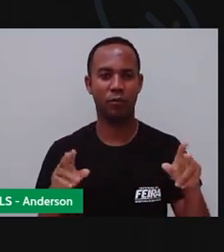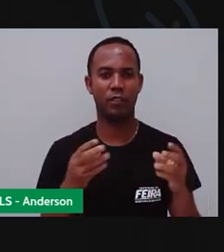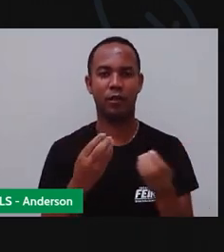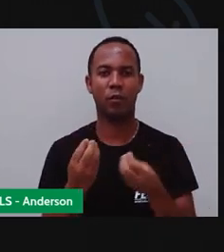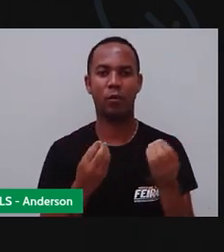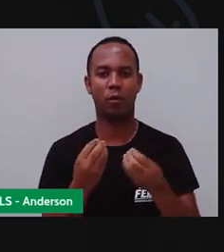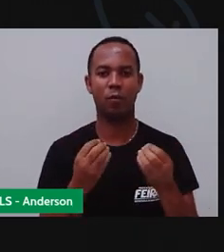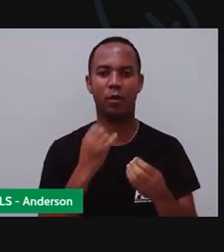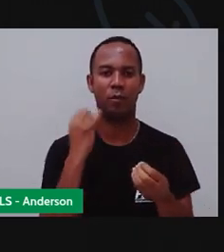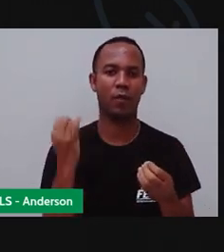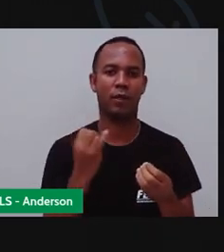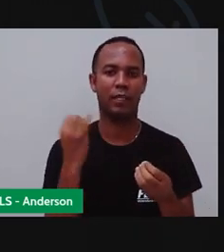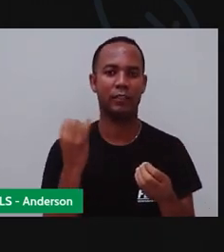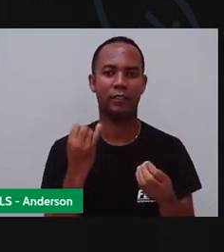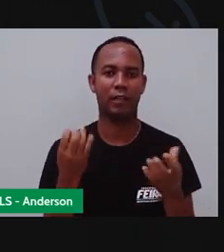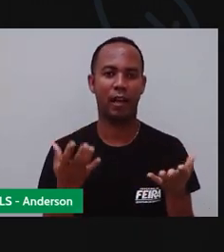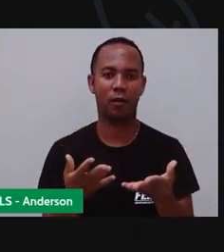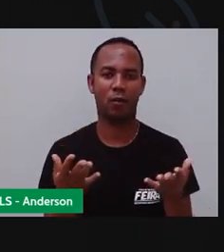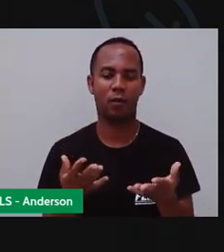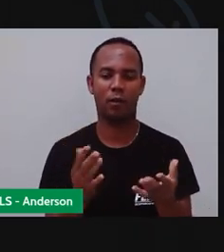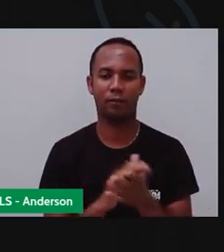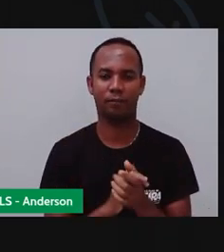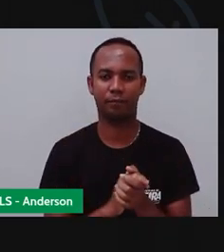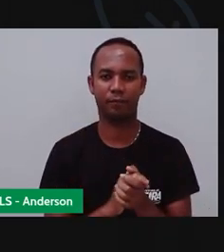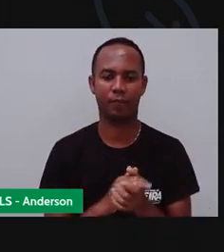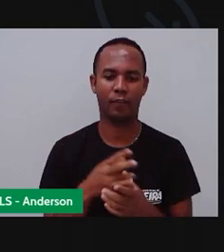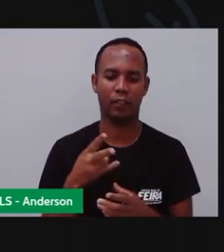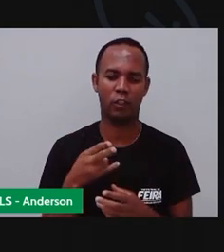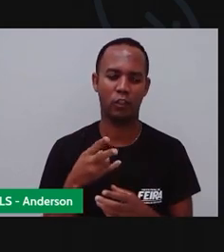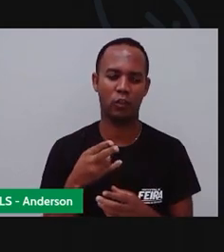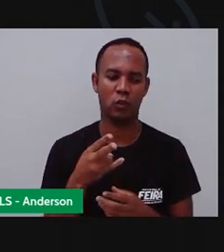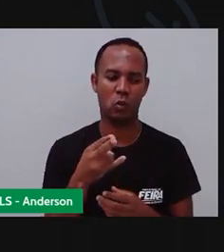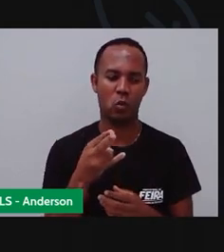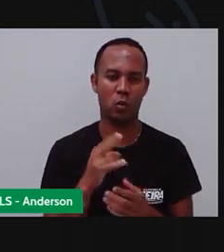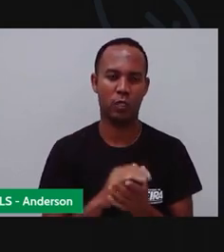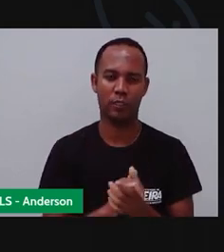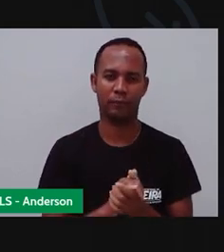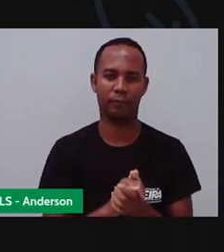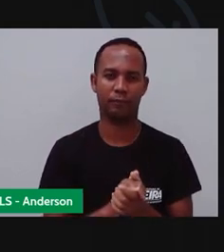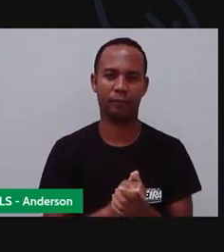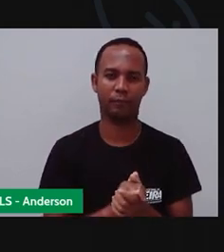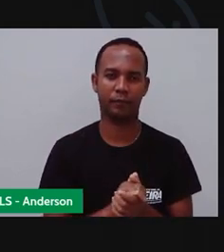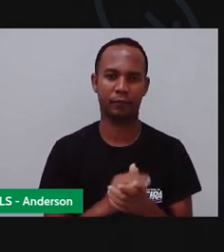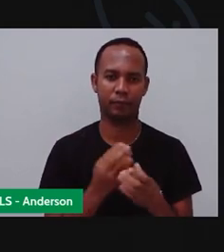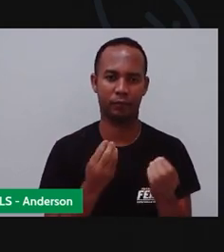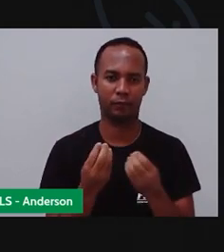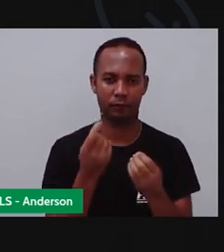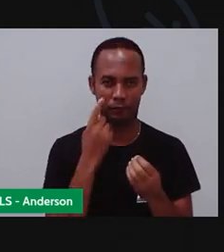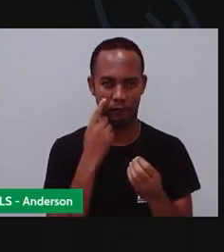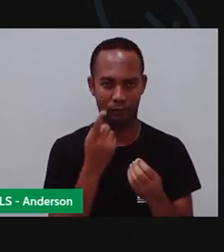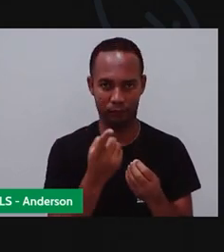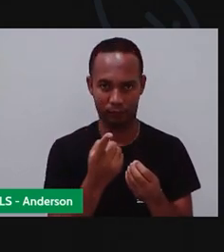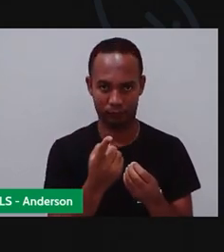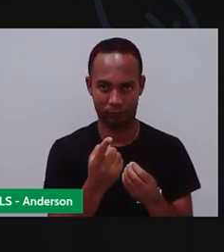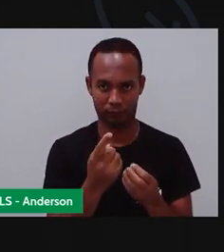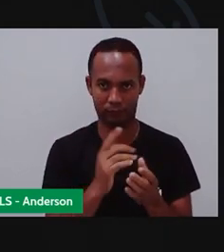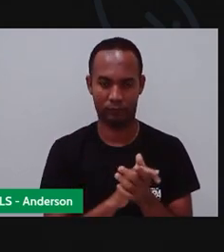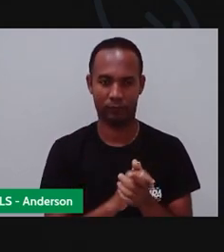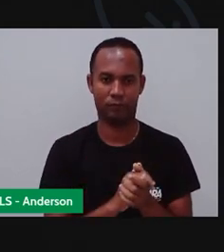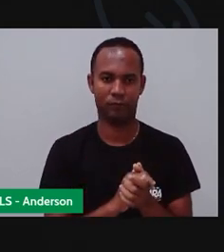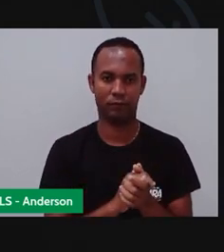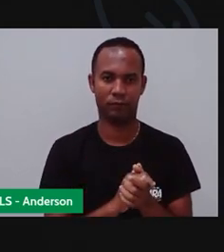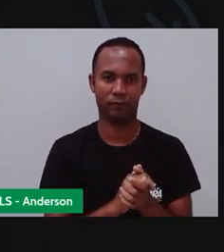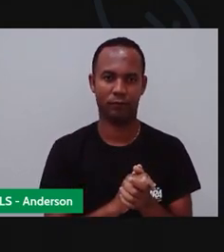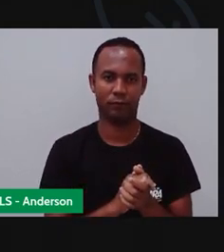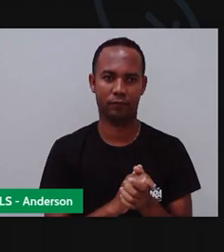que é importante Agora, né? Ó Aquela tesourinha Aquela tesourinha Sem ponta Tá vendo?